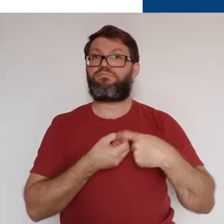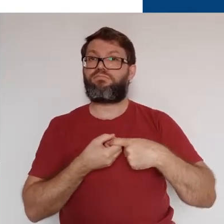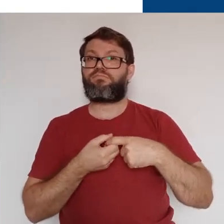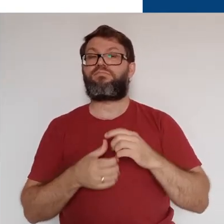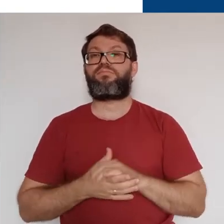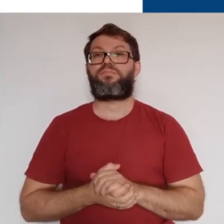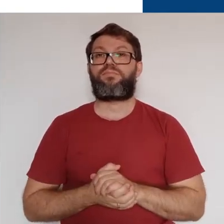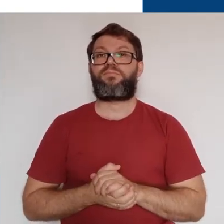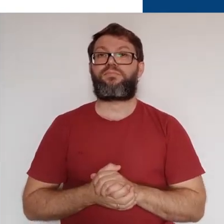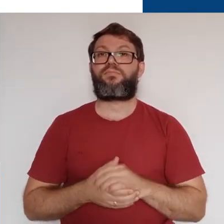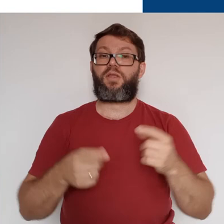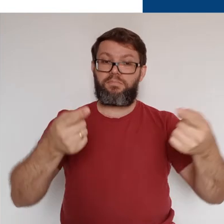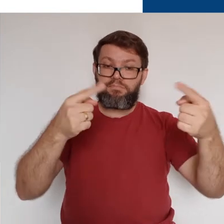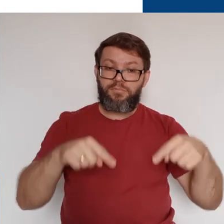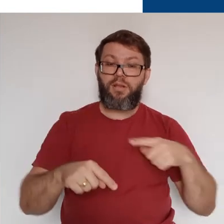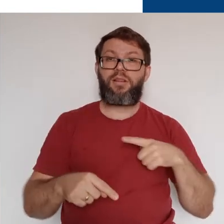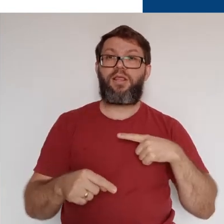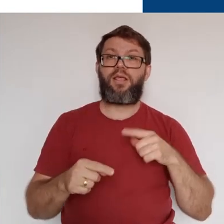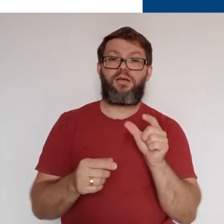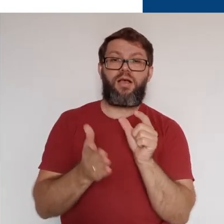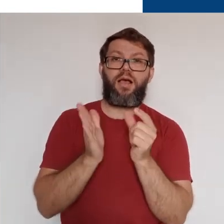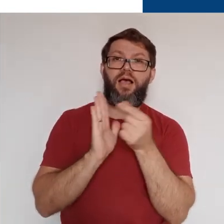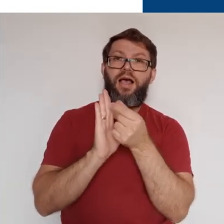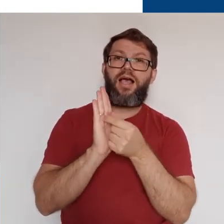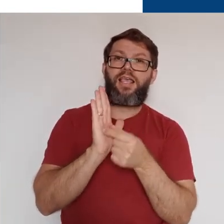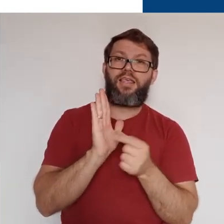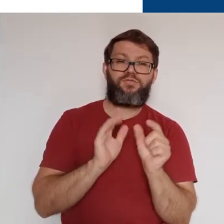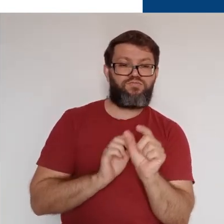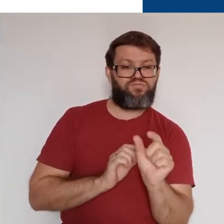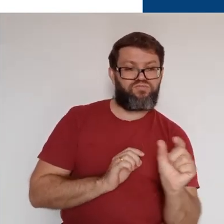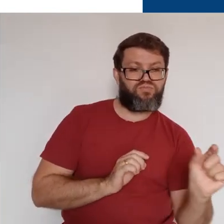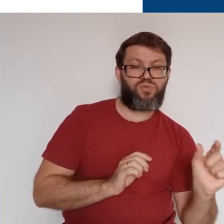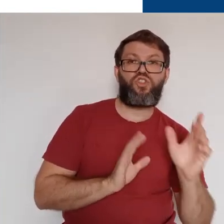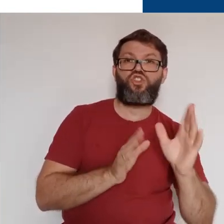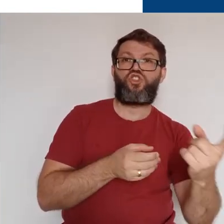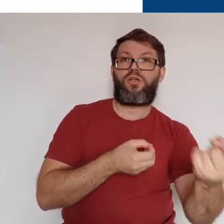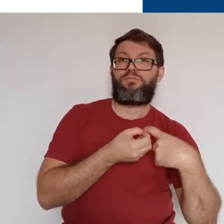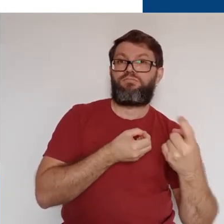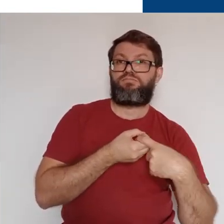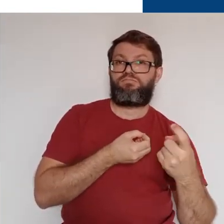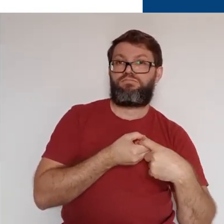atribuídos. Logo abaixo, temos os arquivos que foram enviados.